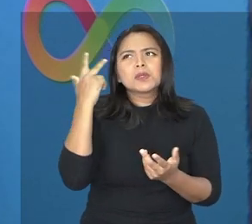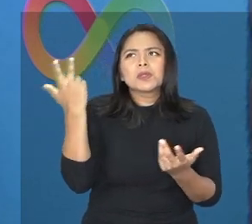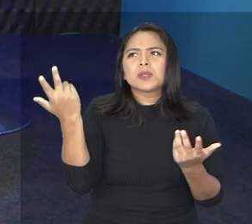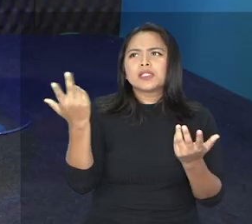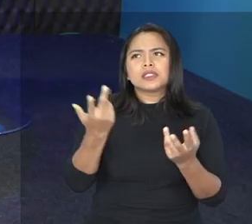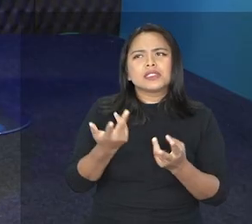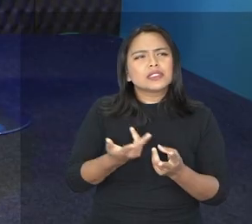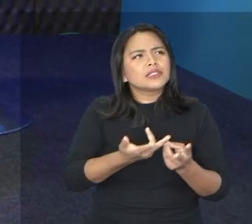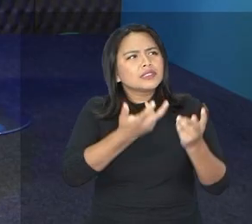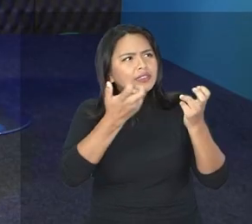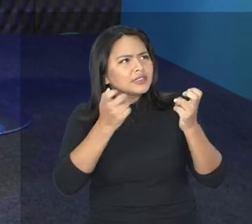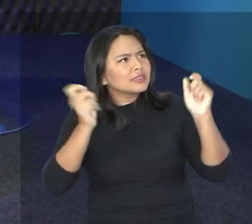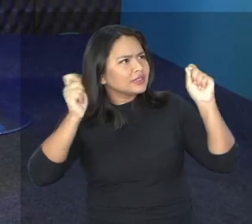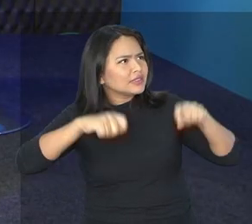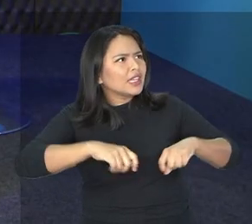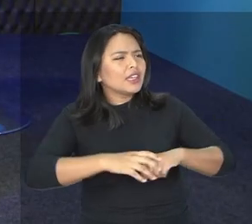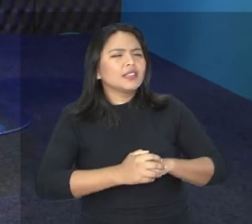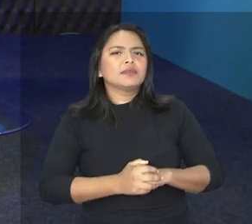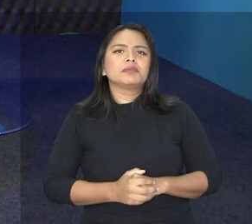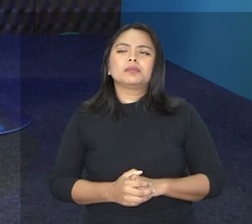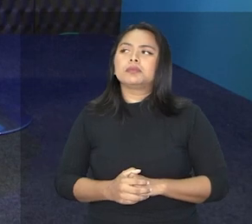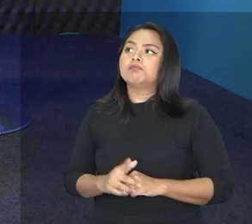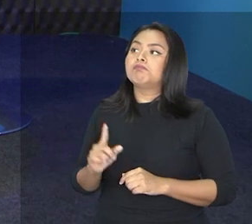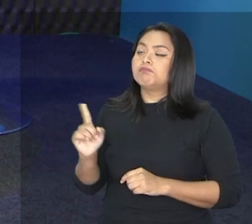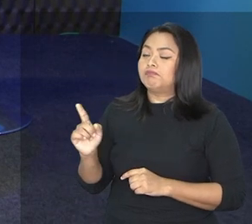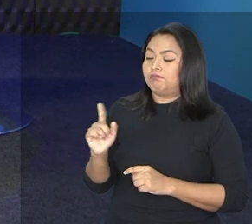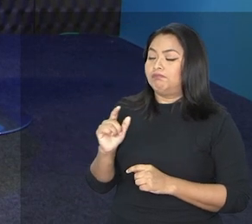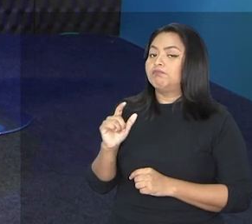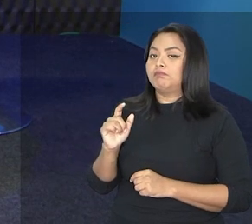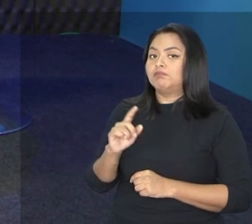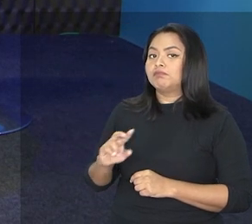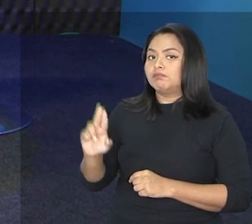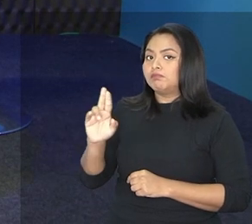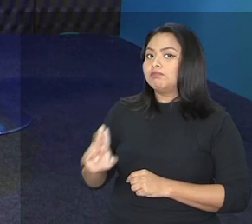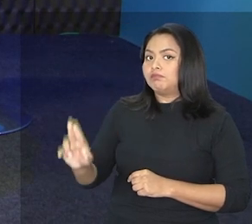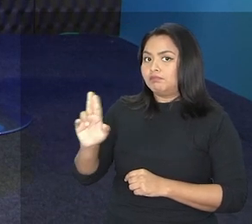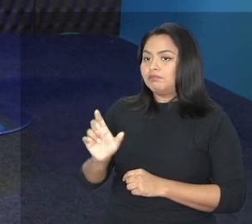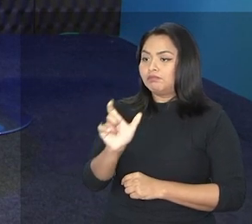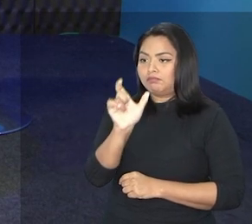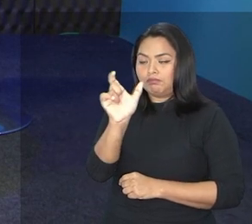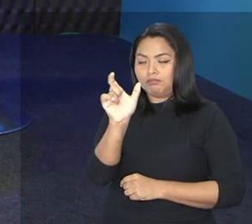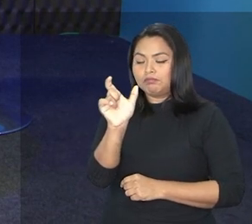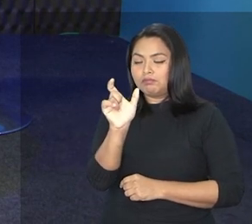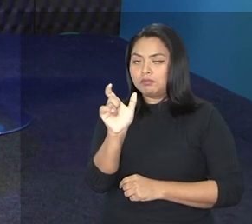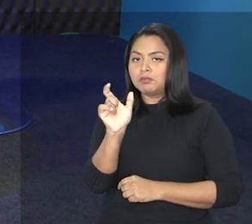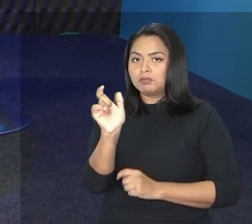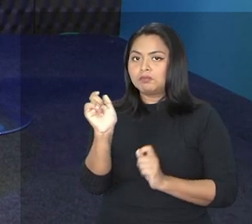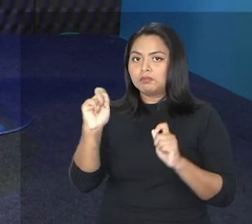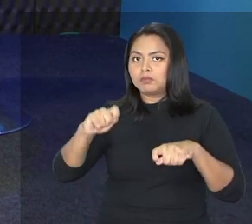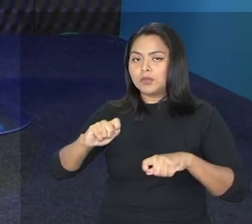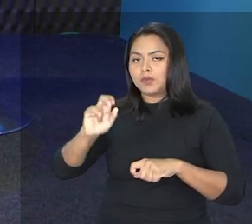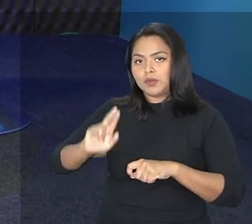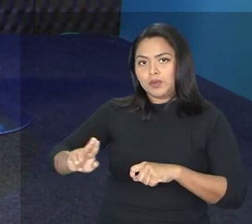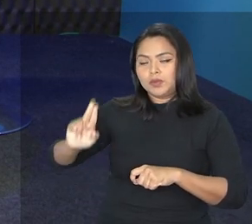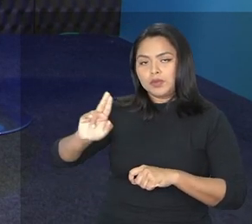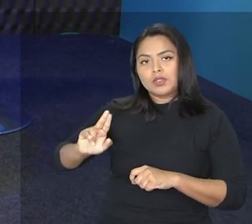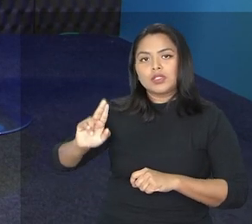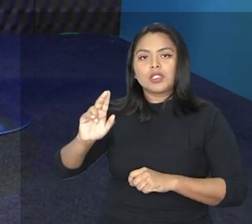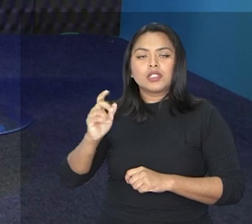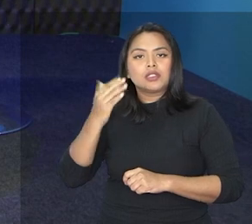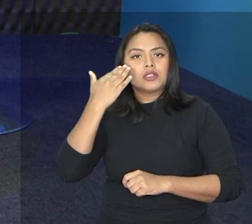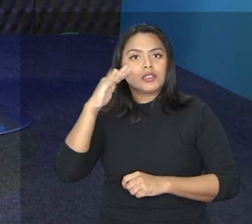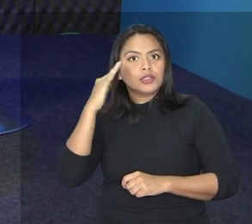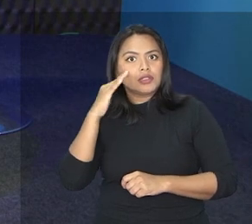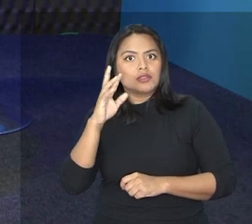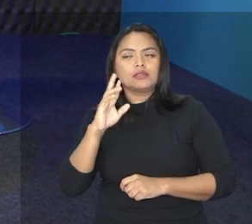Pois bem, vamos começar, então, por uma terminologia que nós utilizamos para a gente compreender e tentarmos